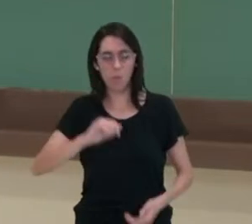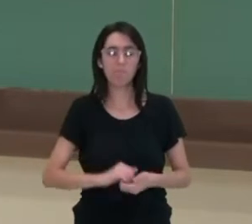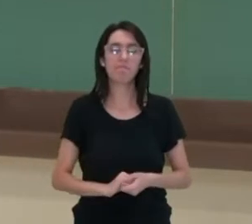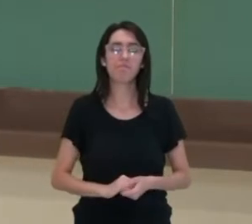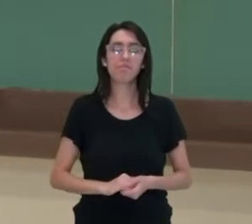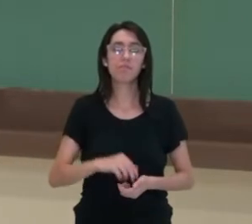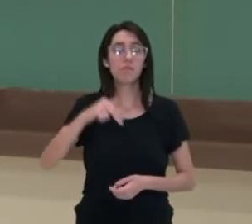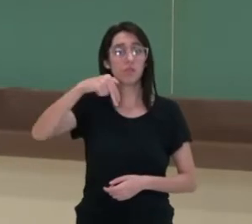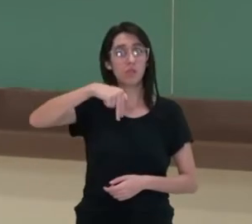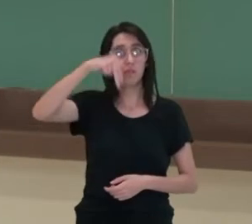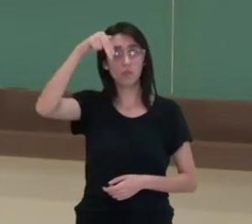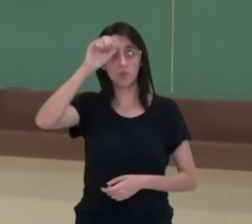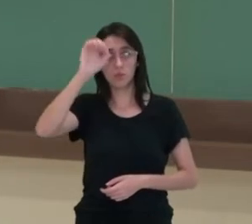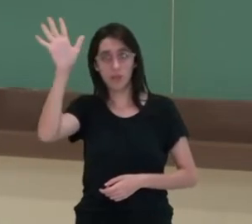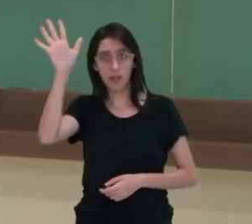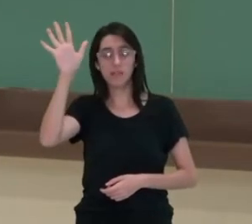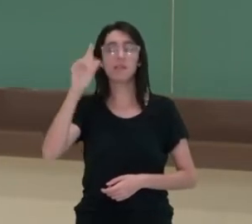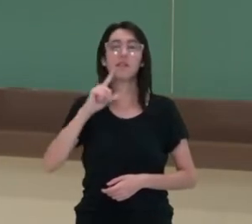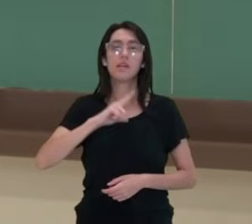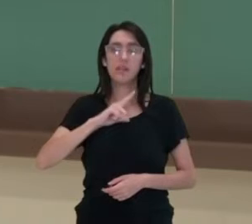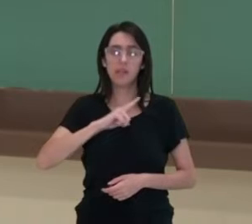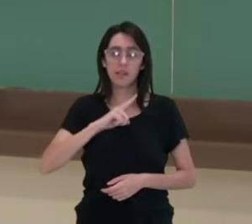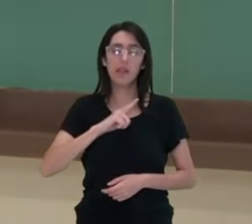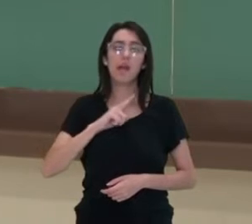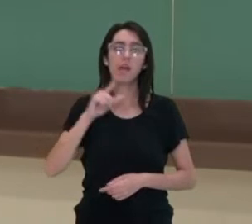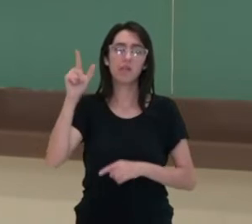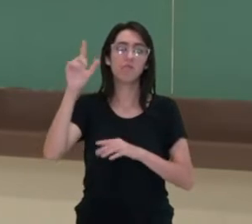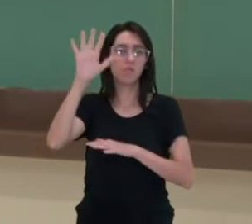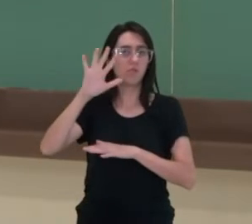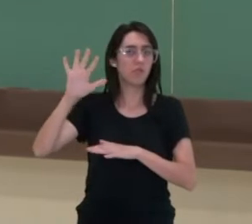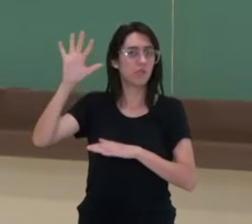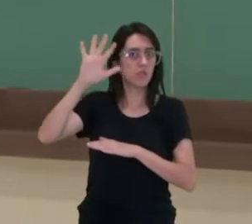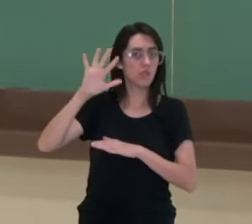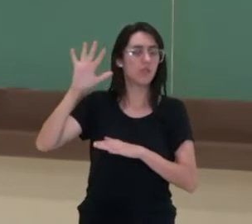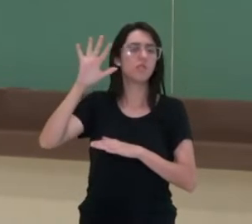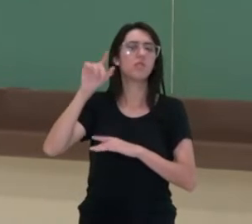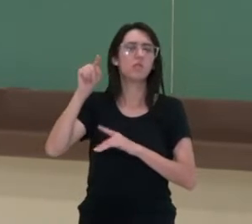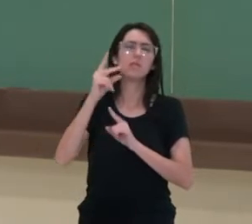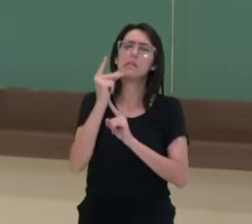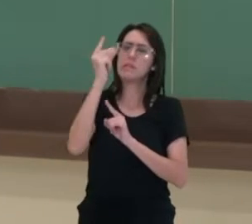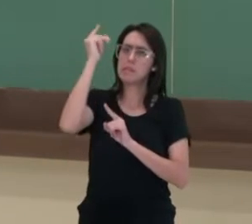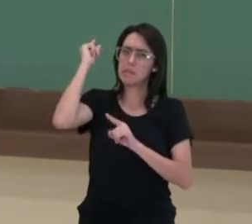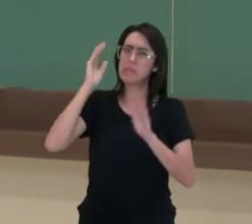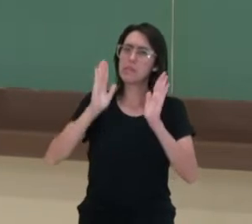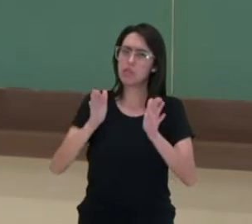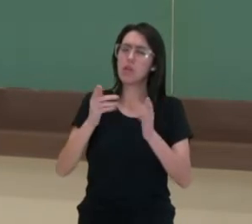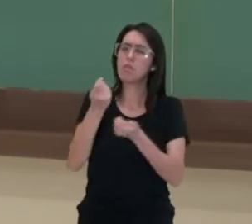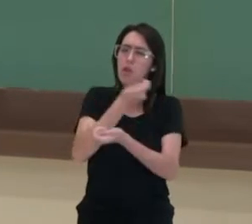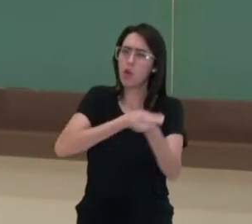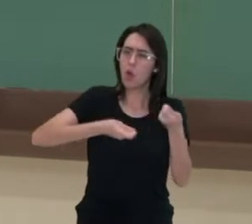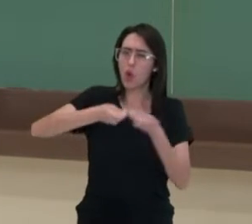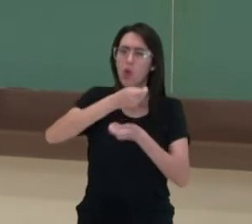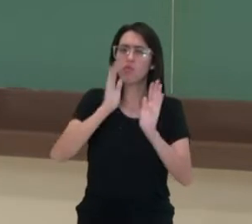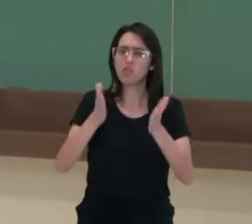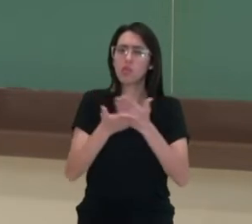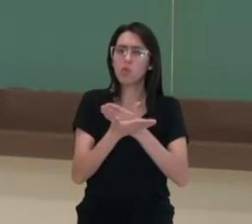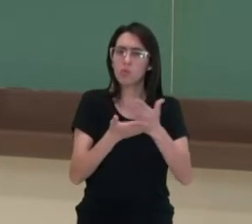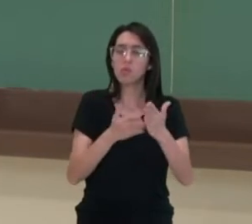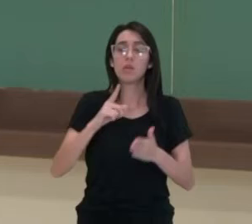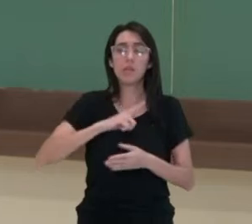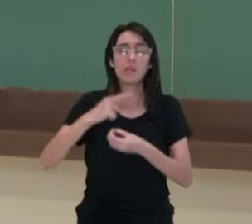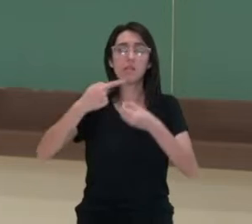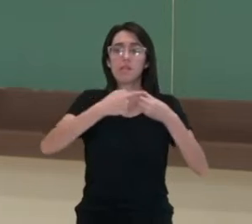nordeste, nós já temos a região mais antiga, economicamente falando, é aquela em que nós encontramos muitas cidades